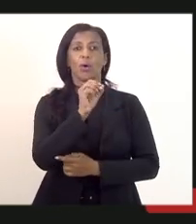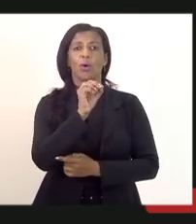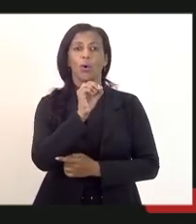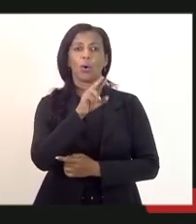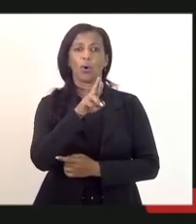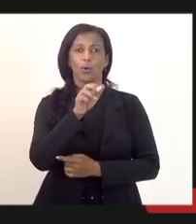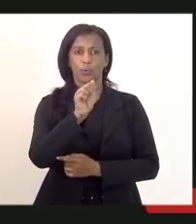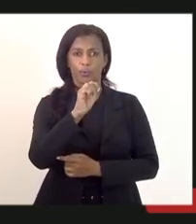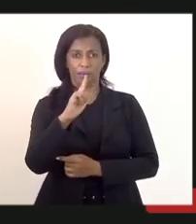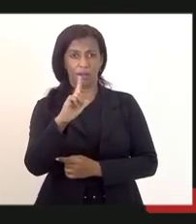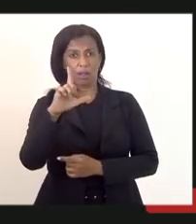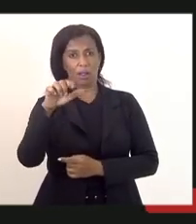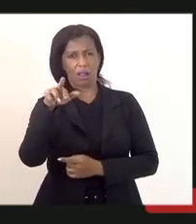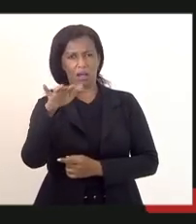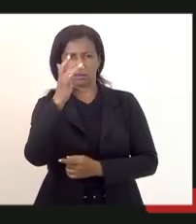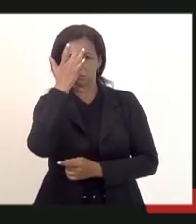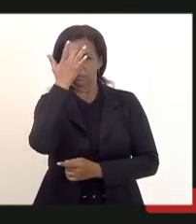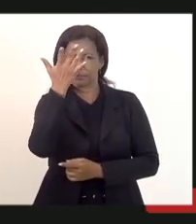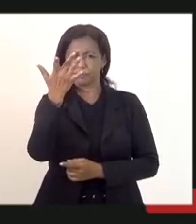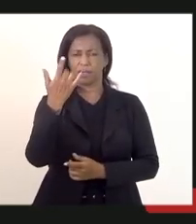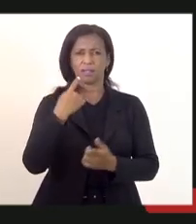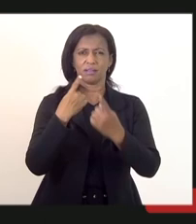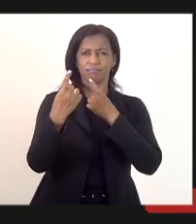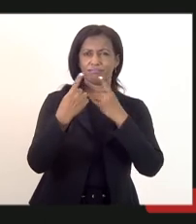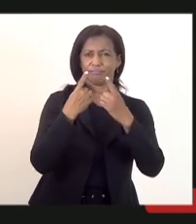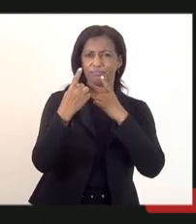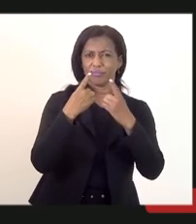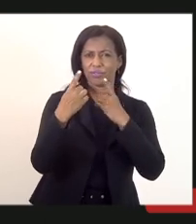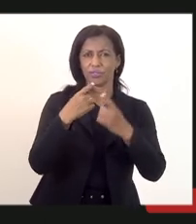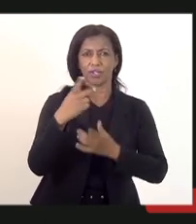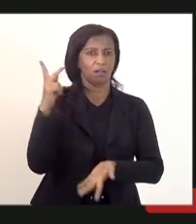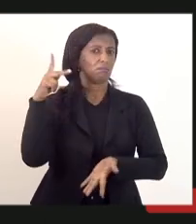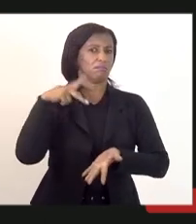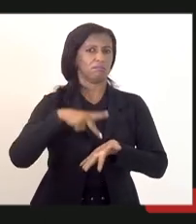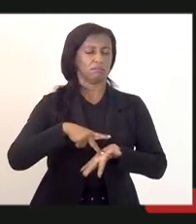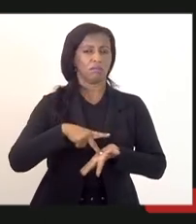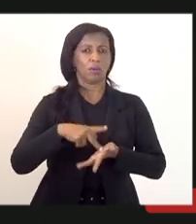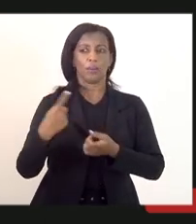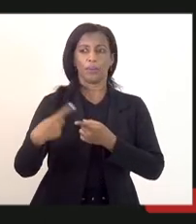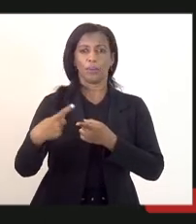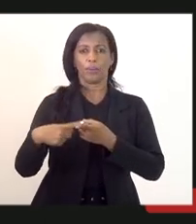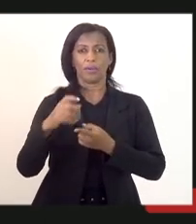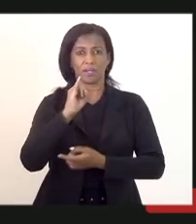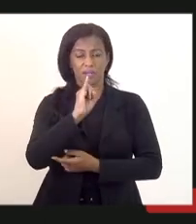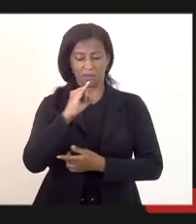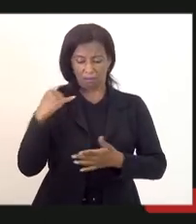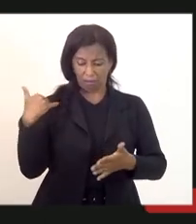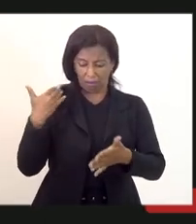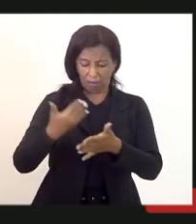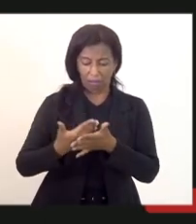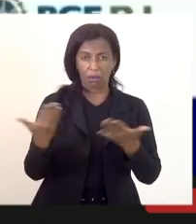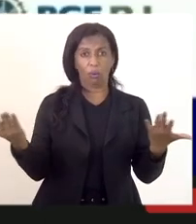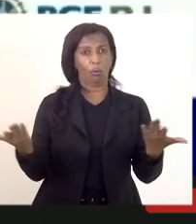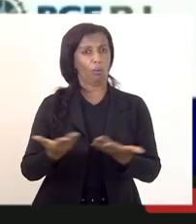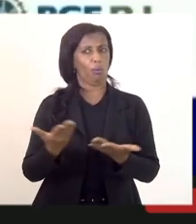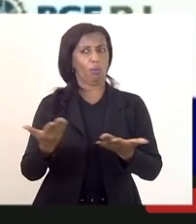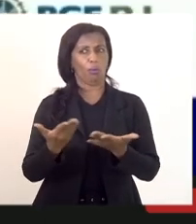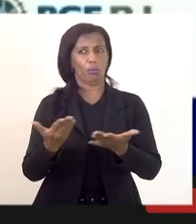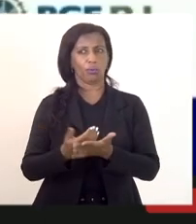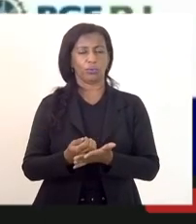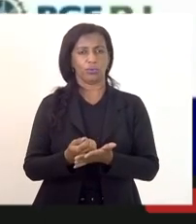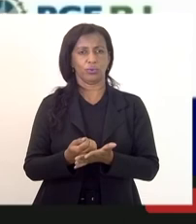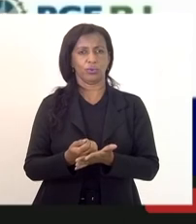pela facilidade dessa interlocução e no diálogo franco porque se a gente até hoje ainda